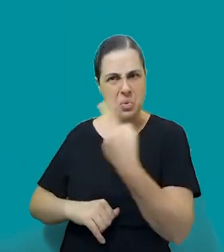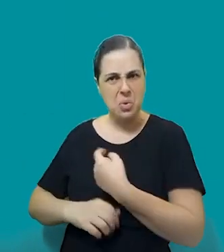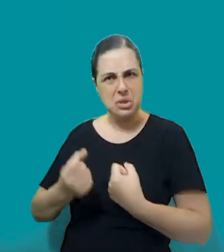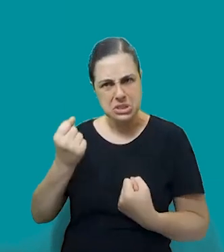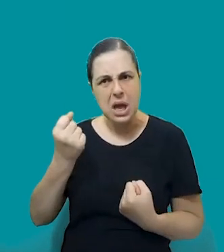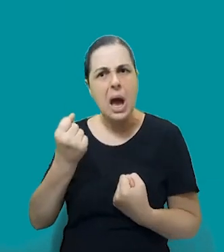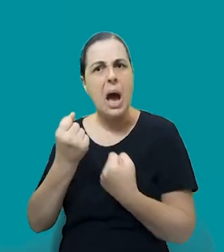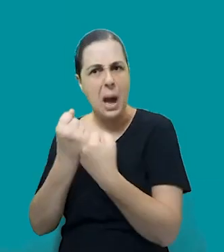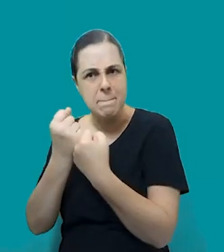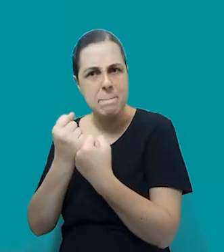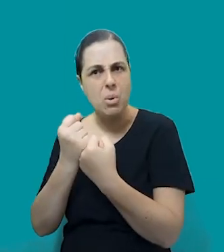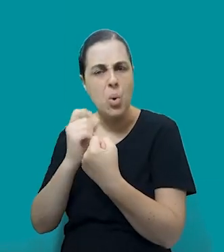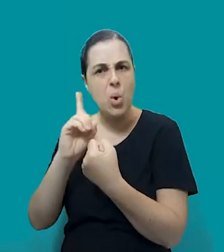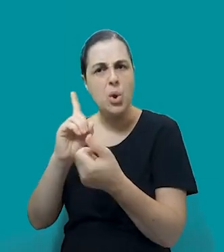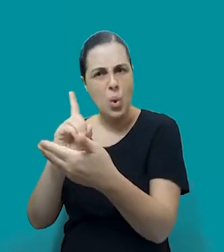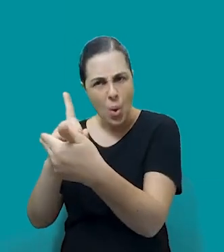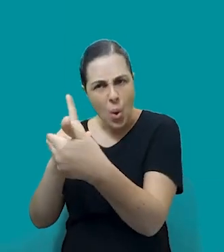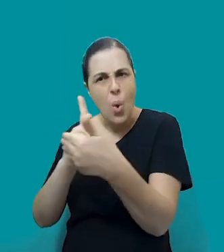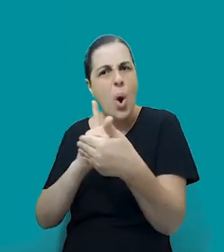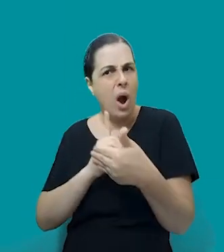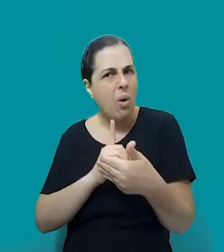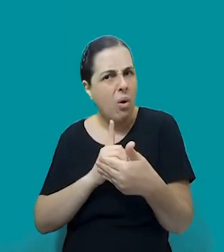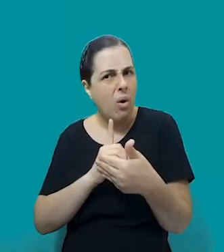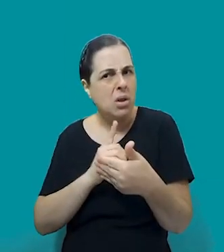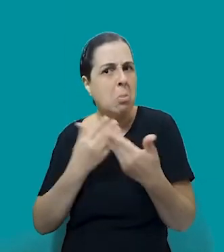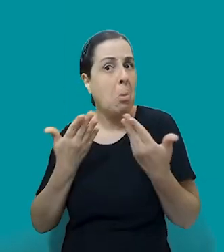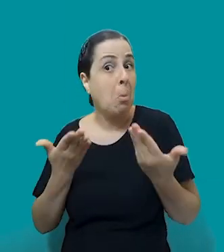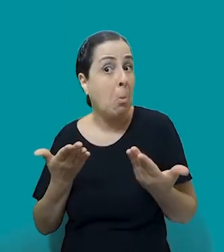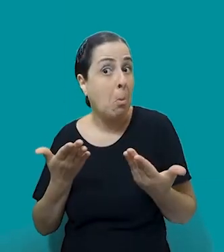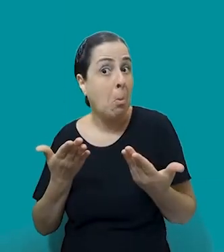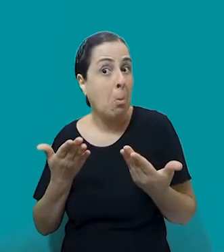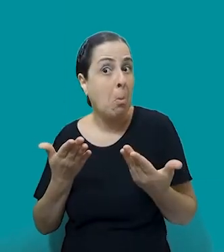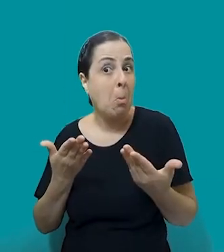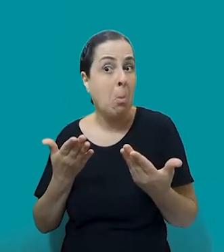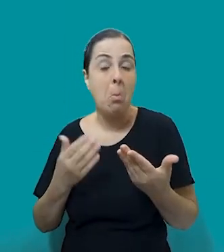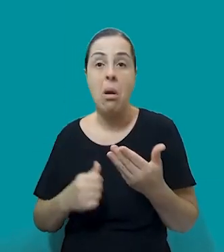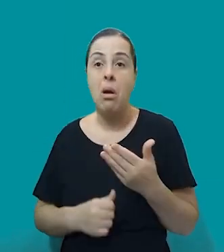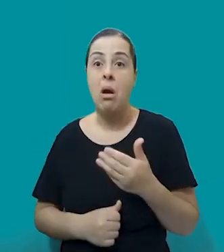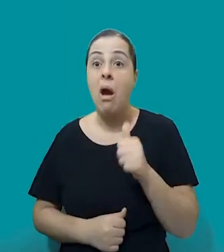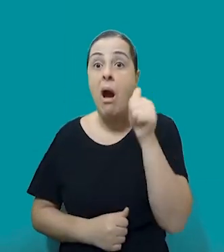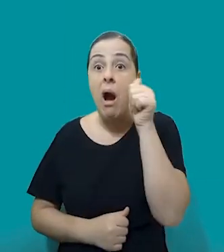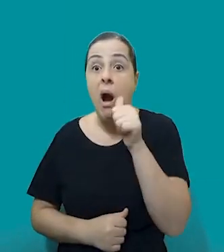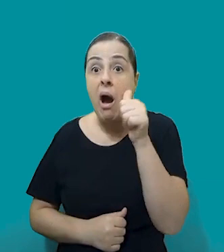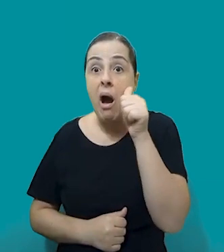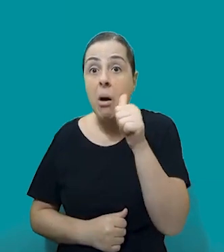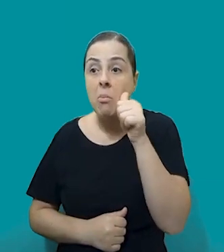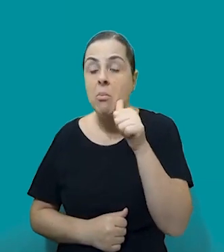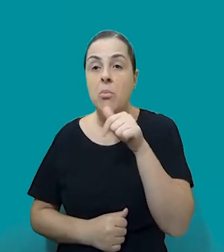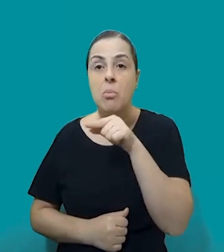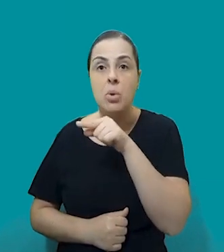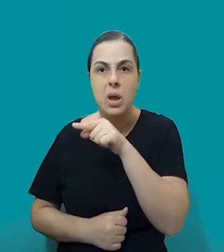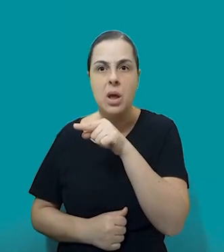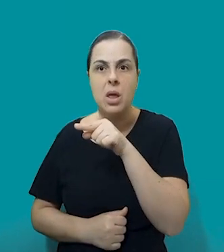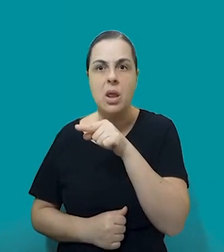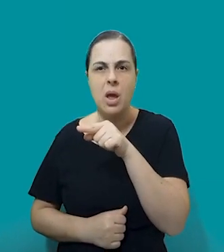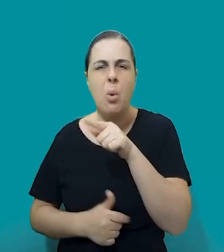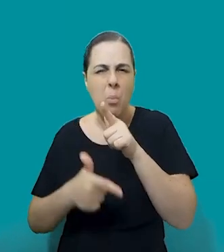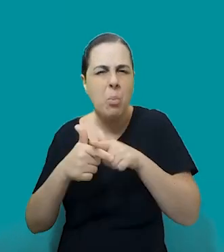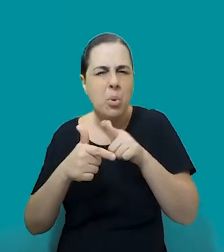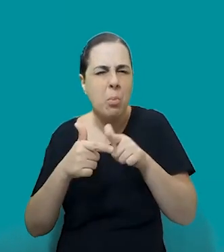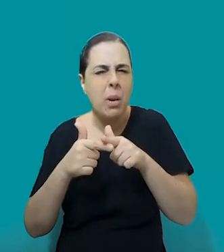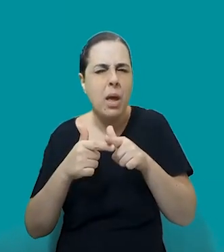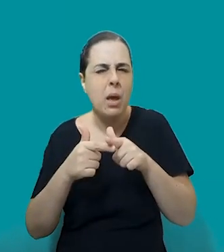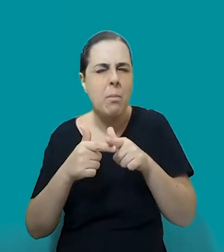Essa vítima do Daniel Alves, por exemplo, por escolha, não quis aparecer, né? Mas também não quis